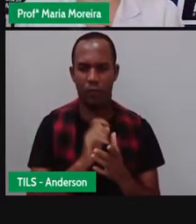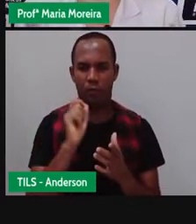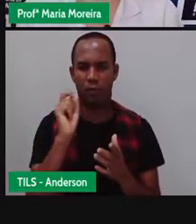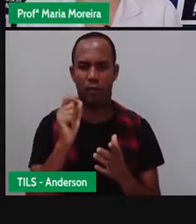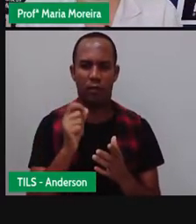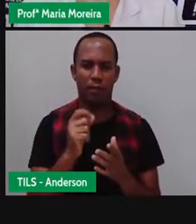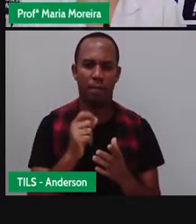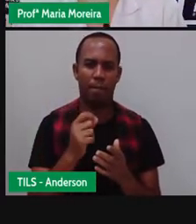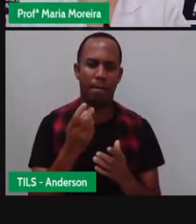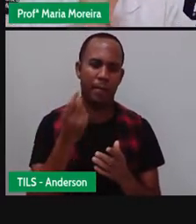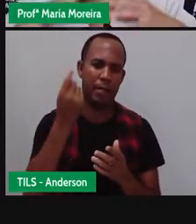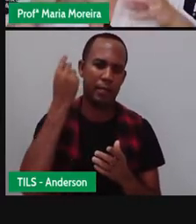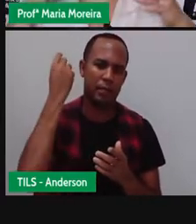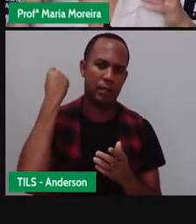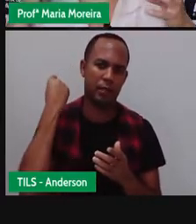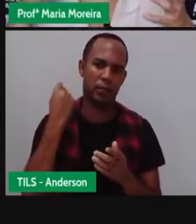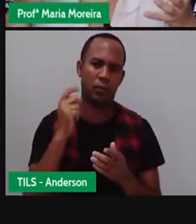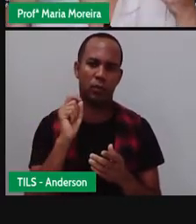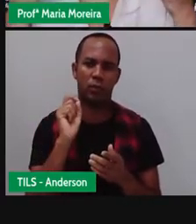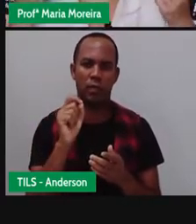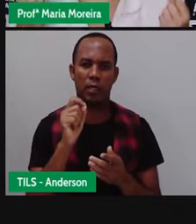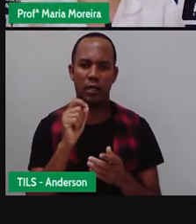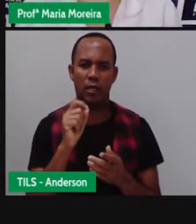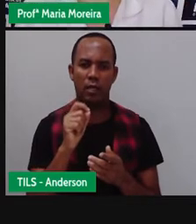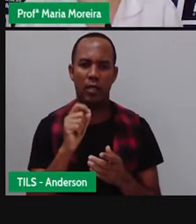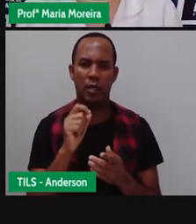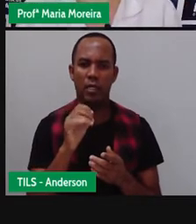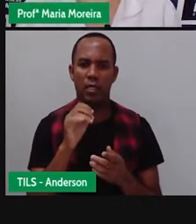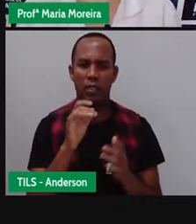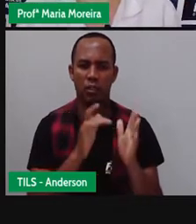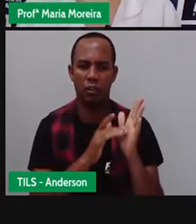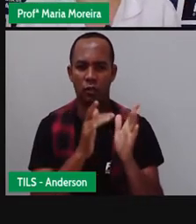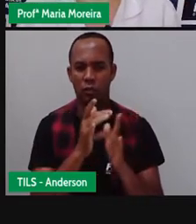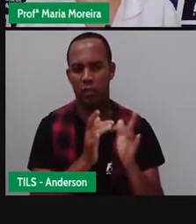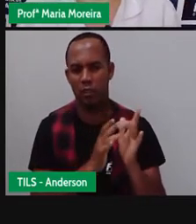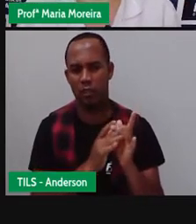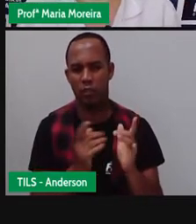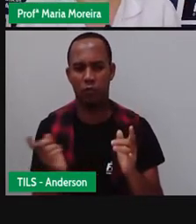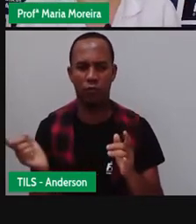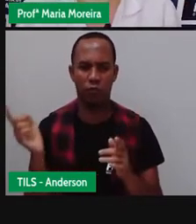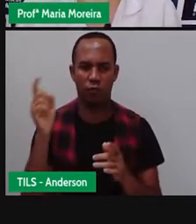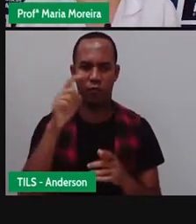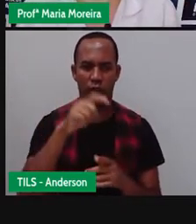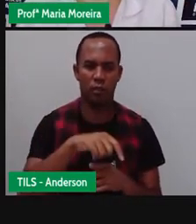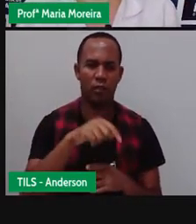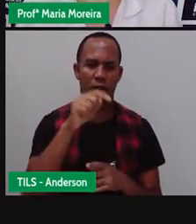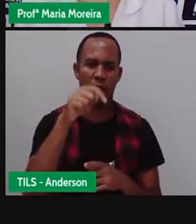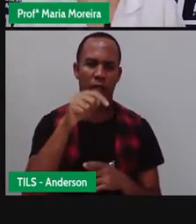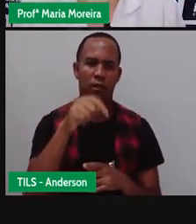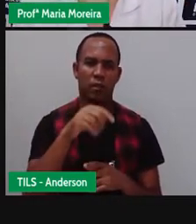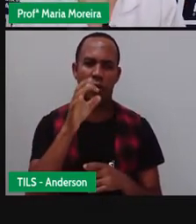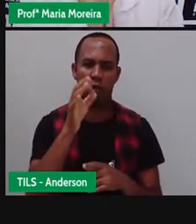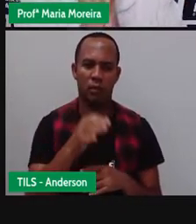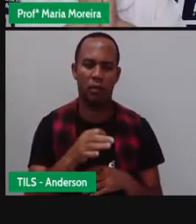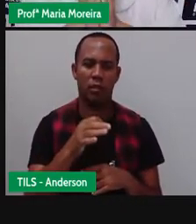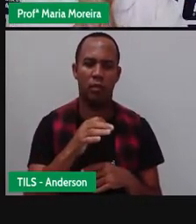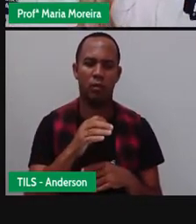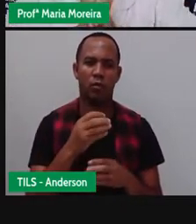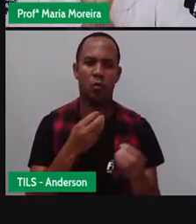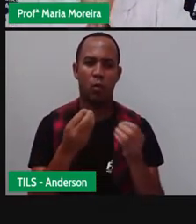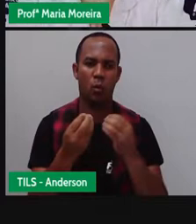No cristianismo, sobre a vinda, né? De Jesus Cristo aqui para a Terra, certo? E aí,